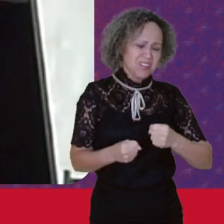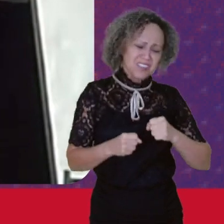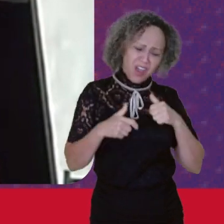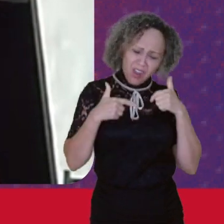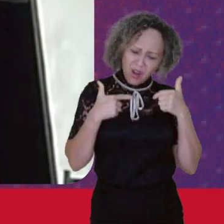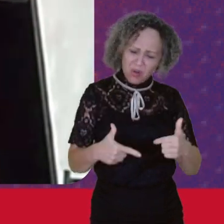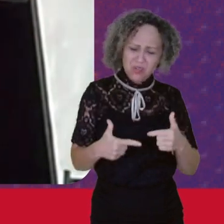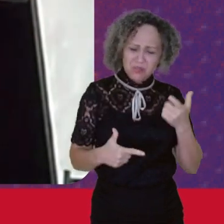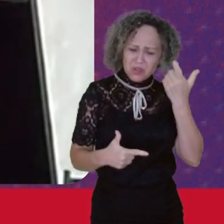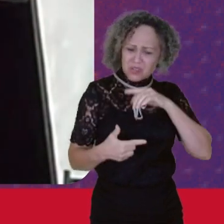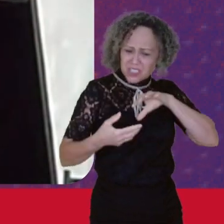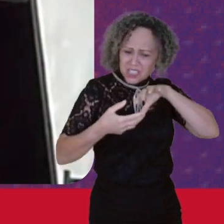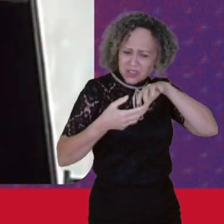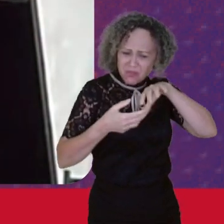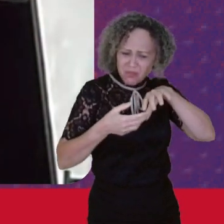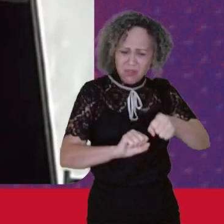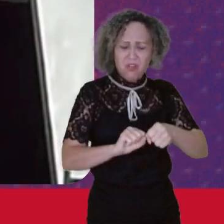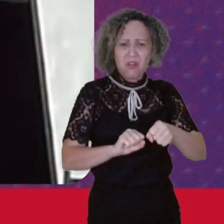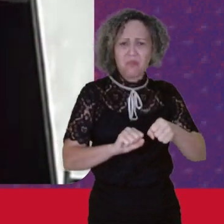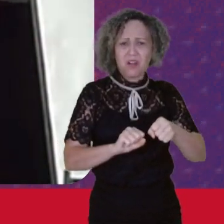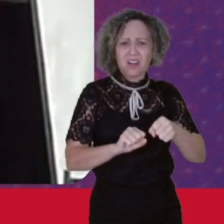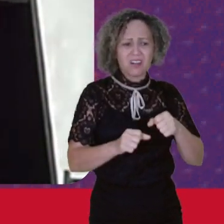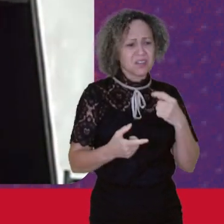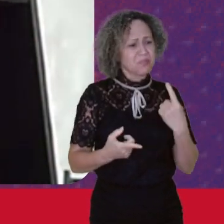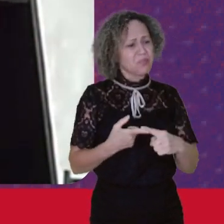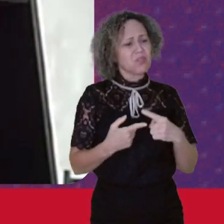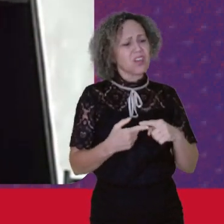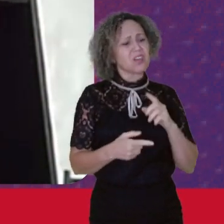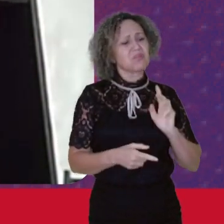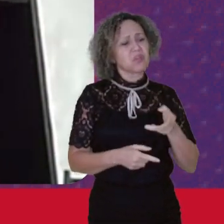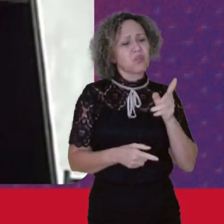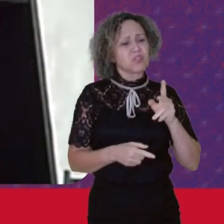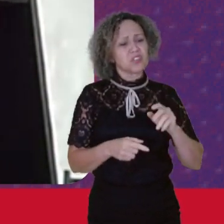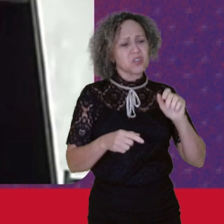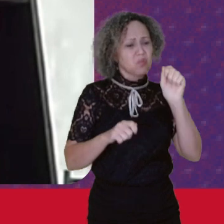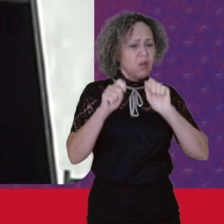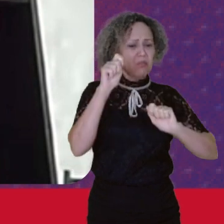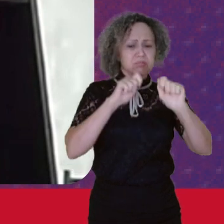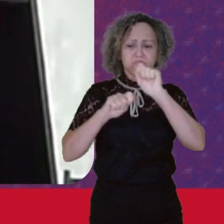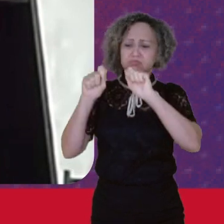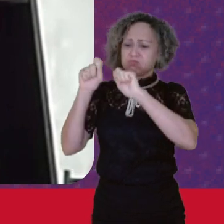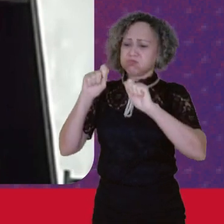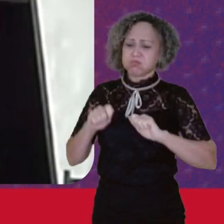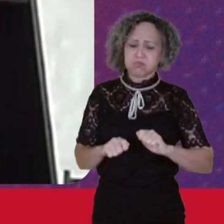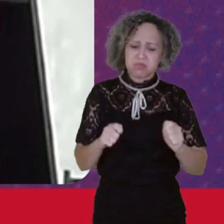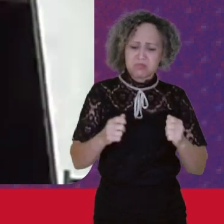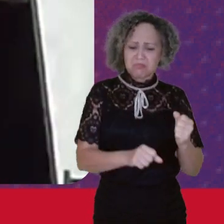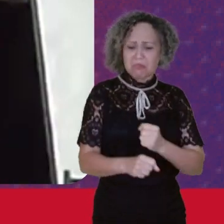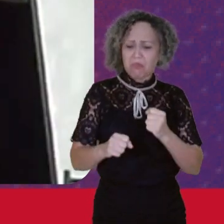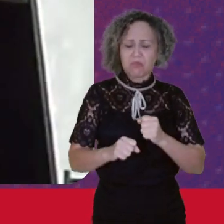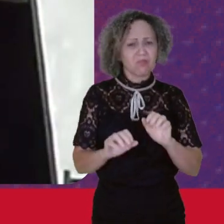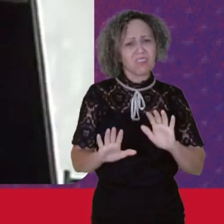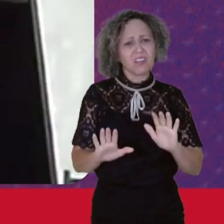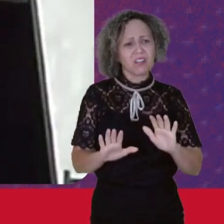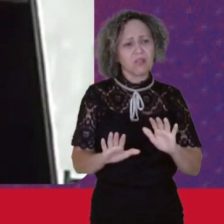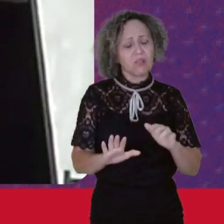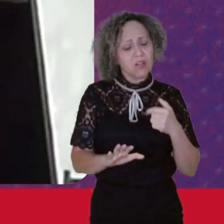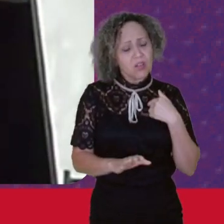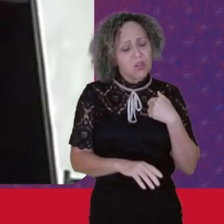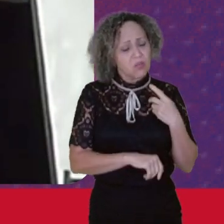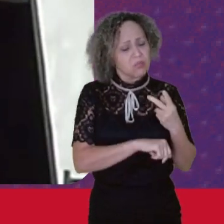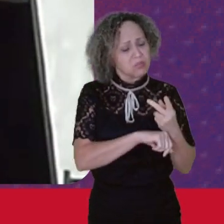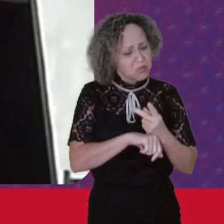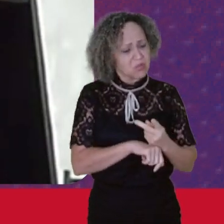formação E por que Eu me contentar Com isso Com É o tão pouco Não Eu vou em busca Do que